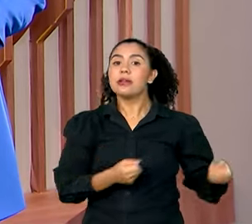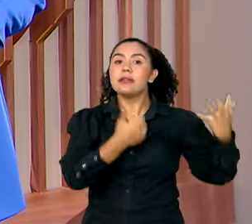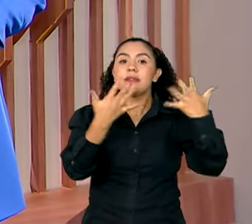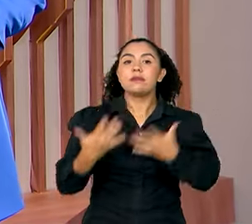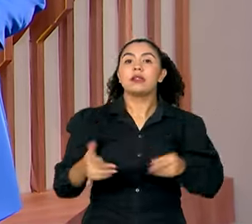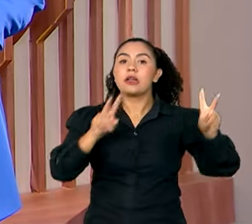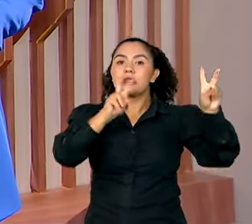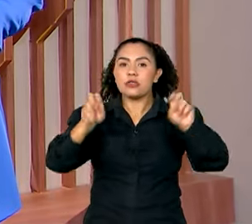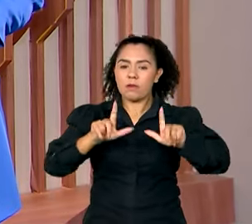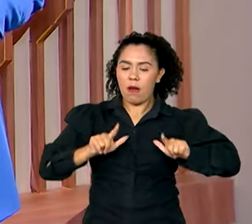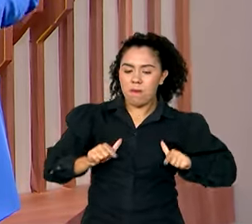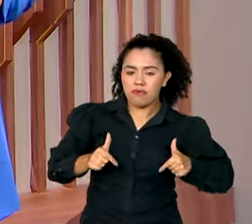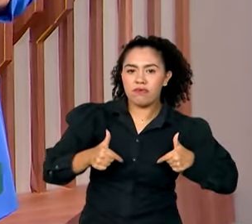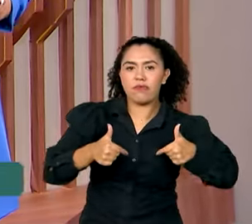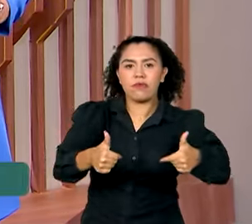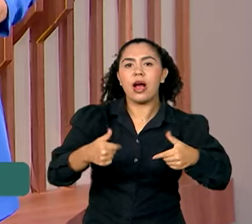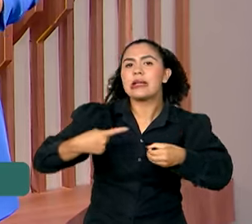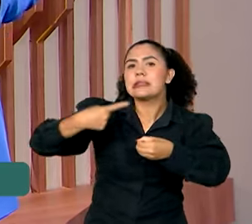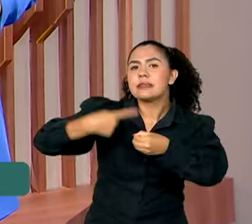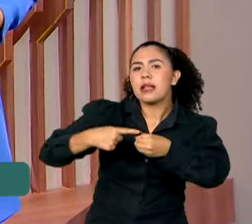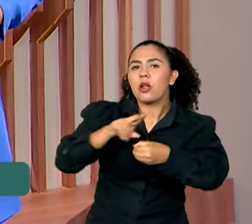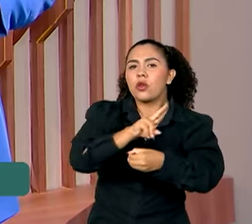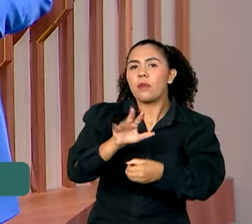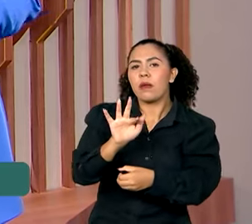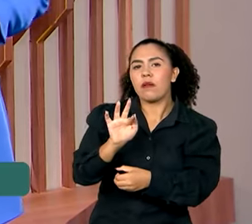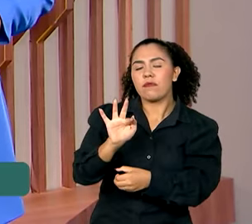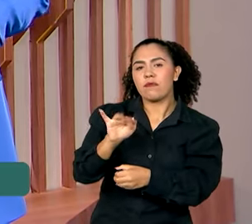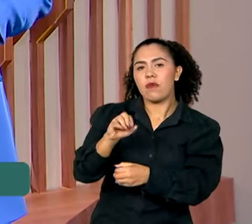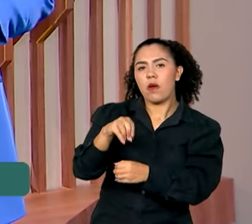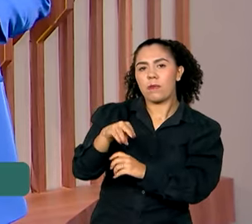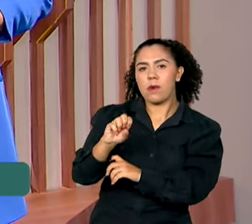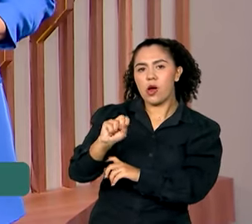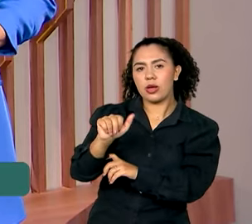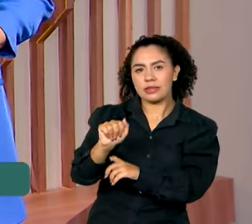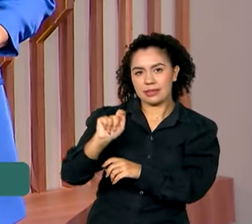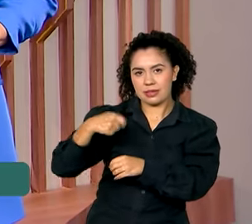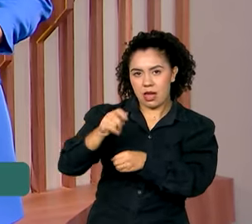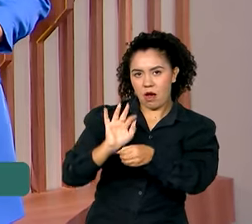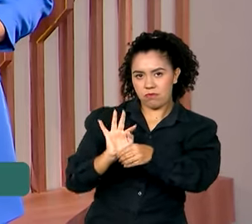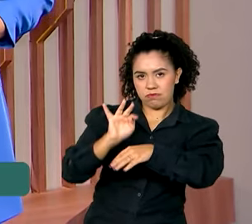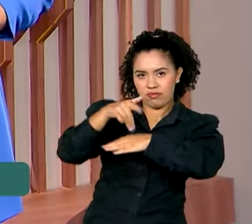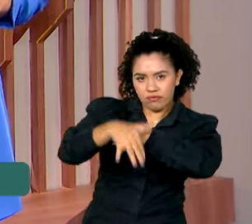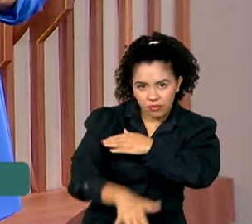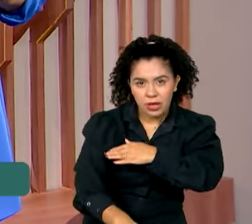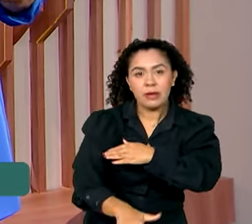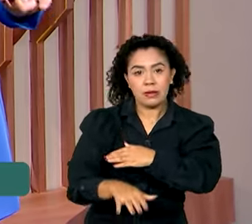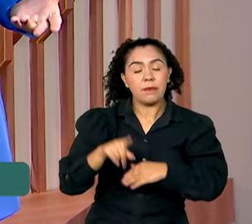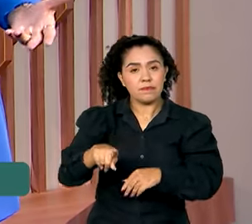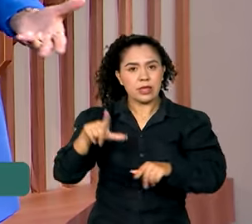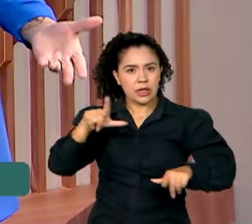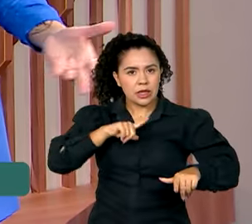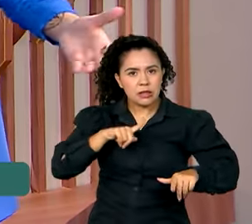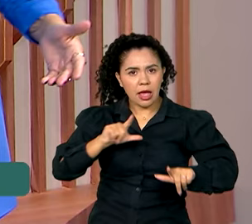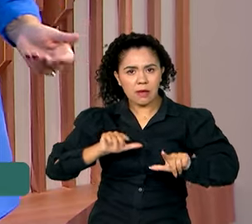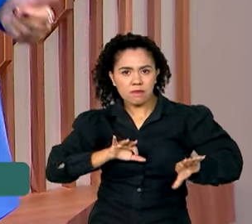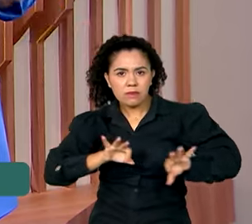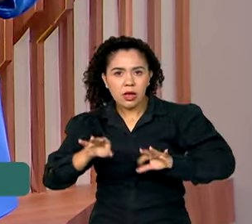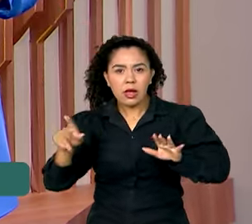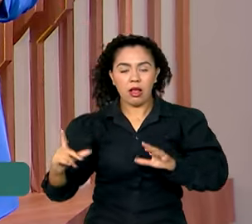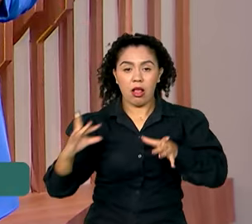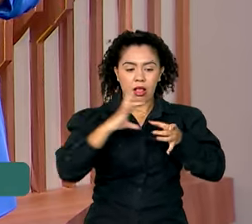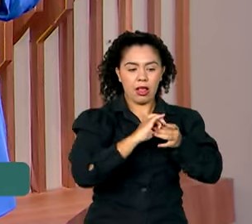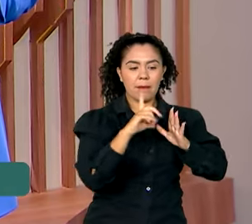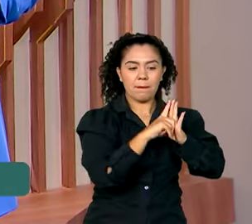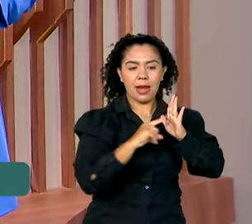operação Formosa, que é considerada o maior exercício militar do Planalto Central. Realizado em uma cidade de Goiás, o